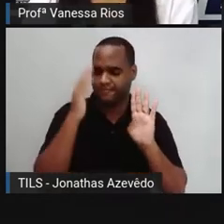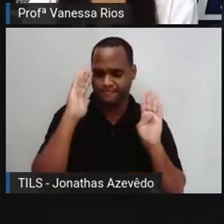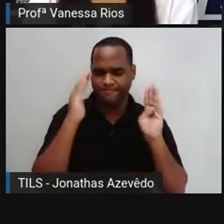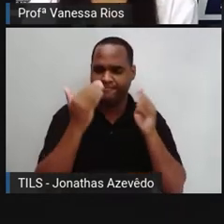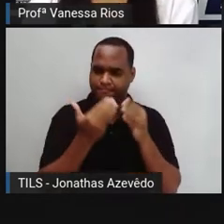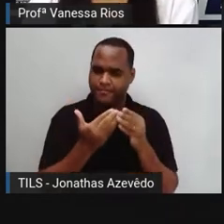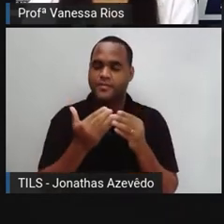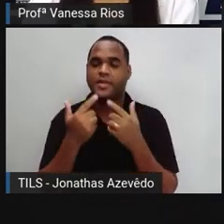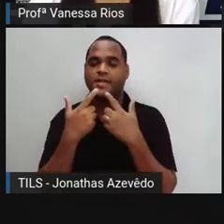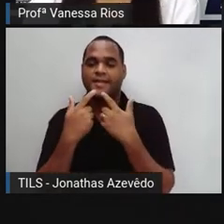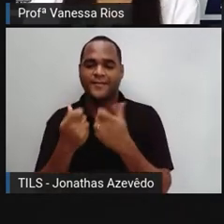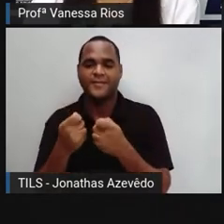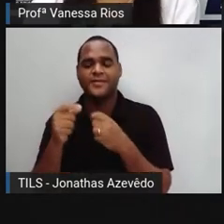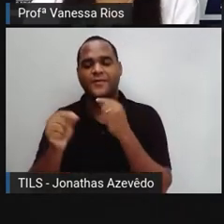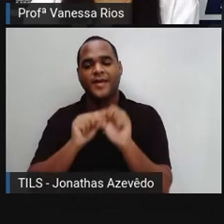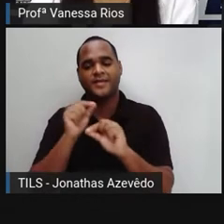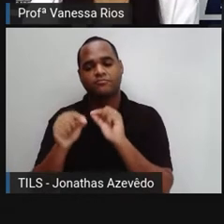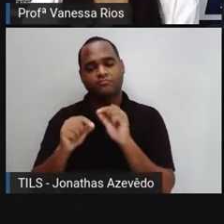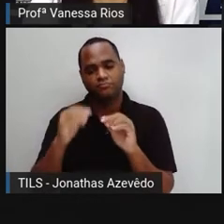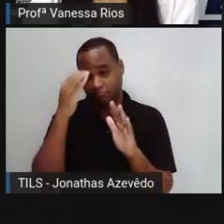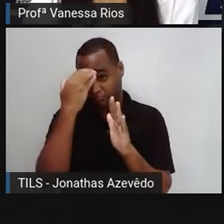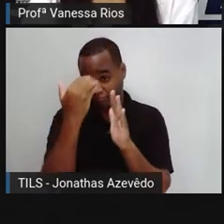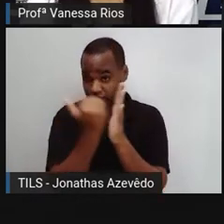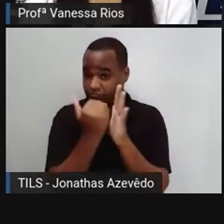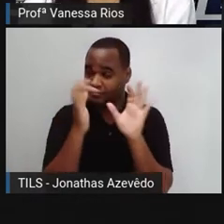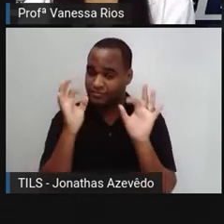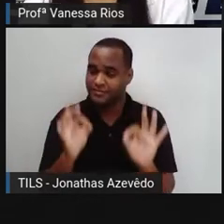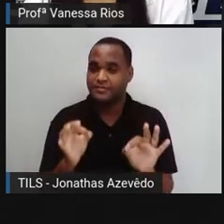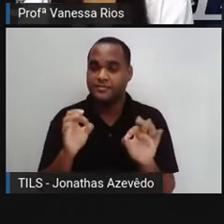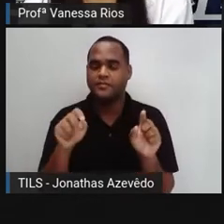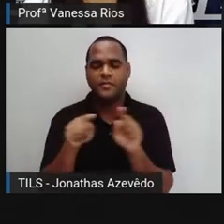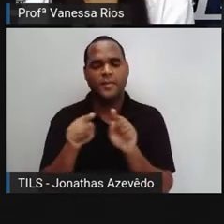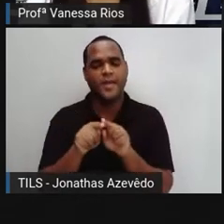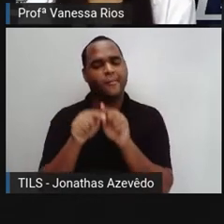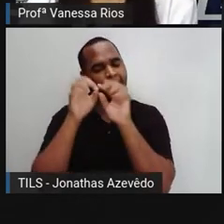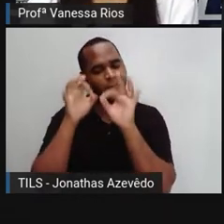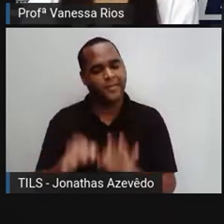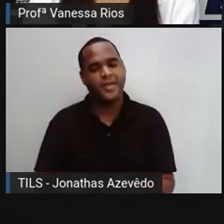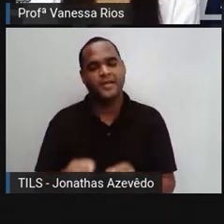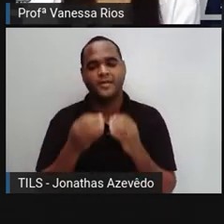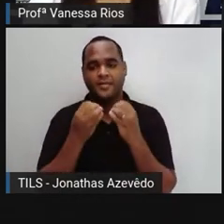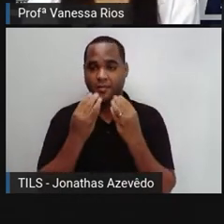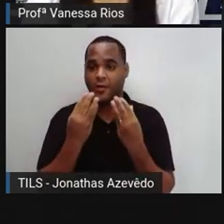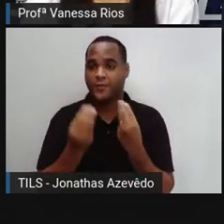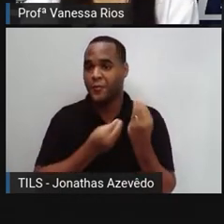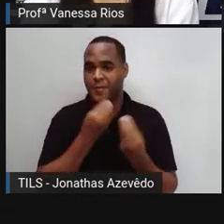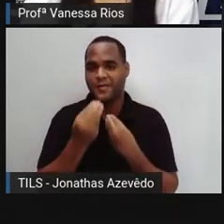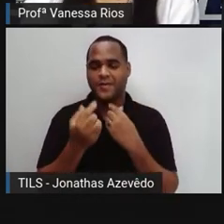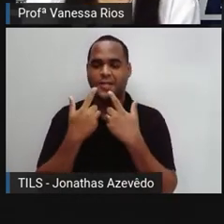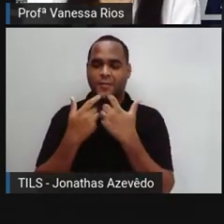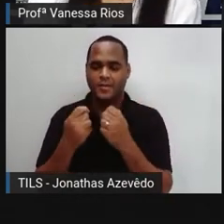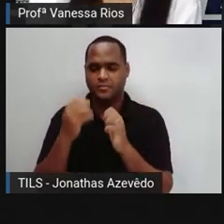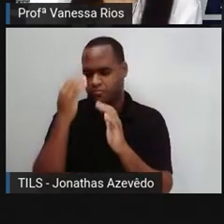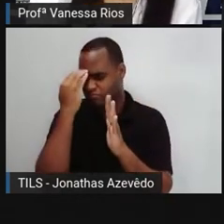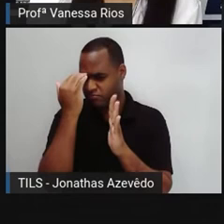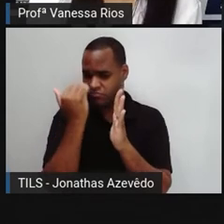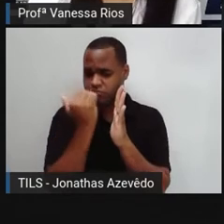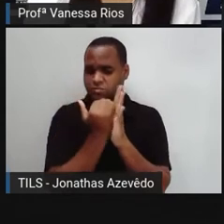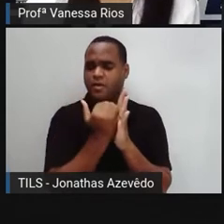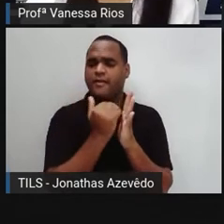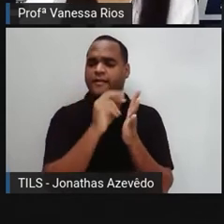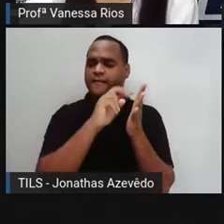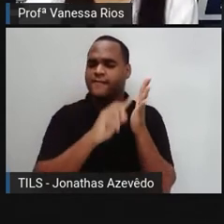a linguagem de forma culta, a linguagem formal, a linguagem obedecendo